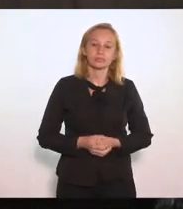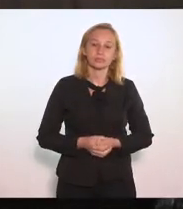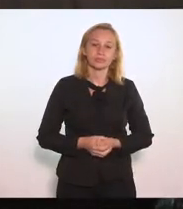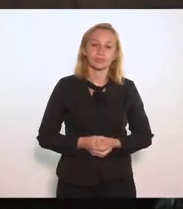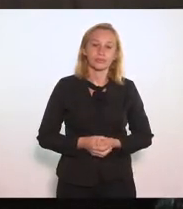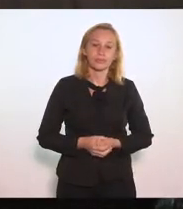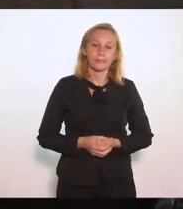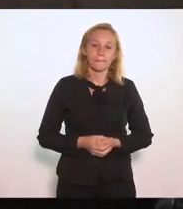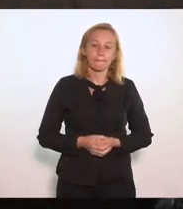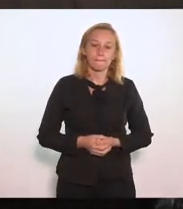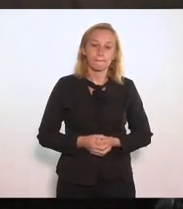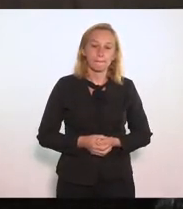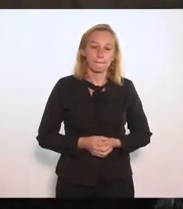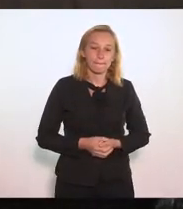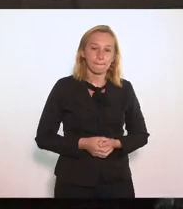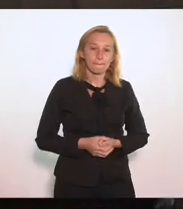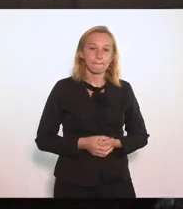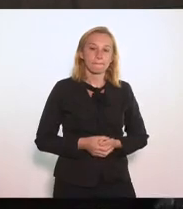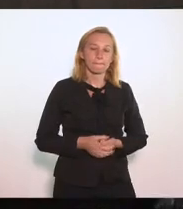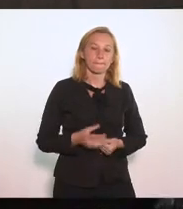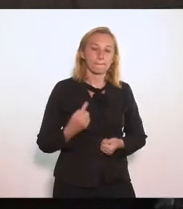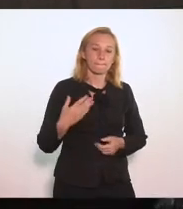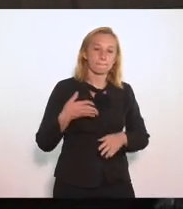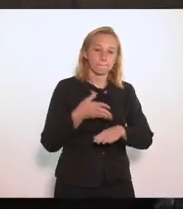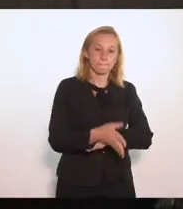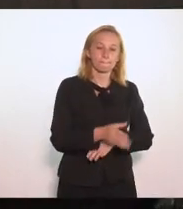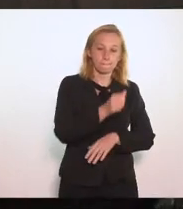Passariam Para Para a mão Do município